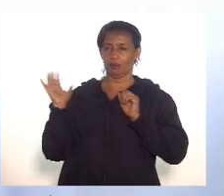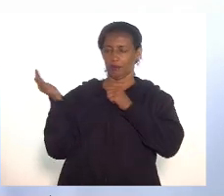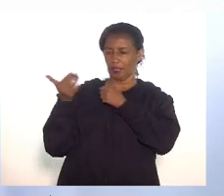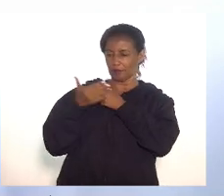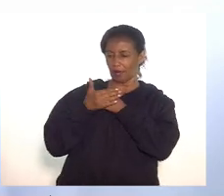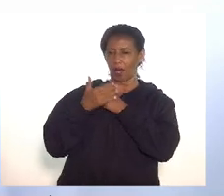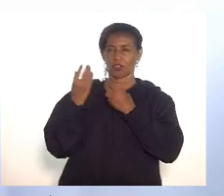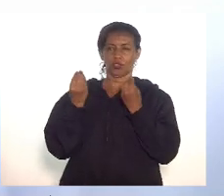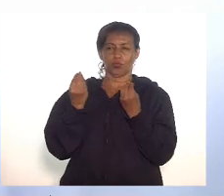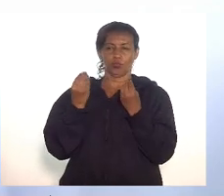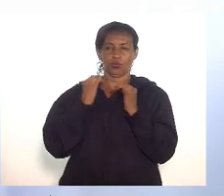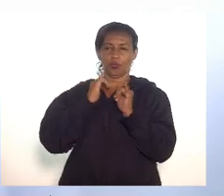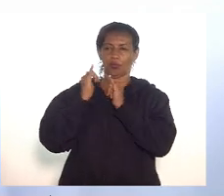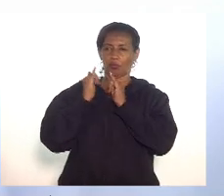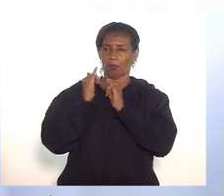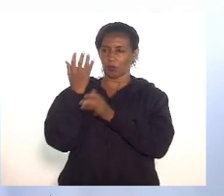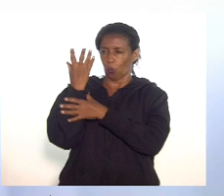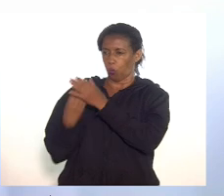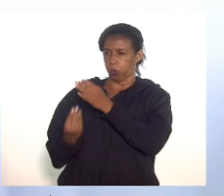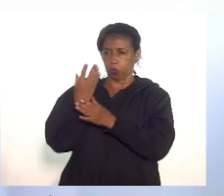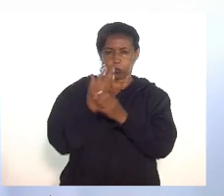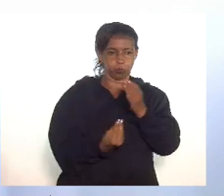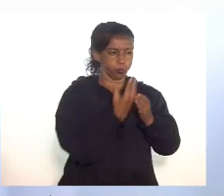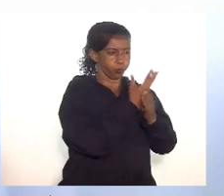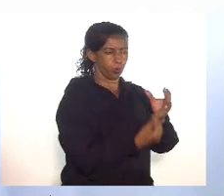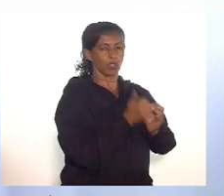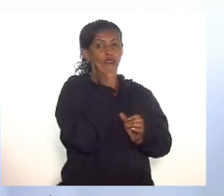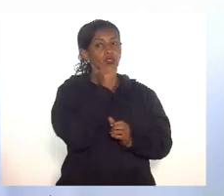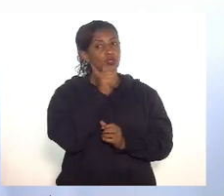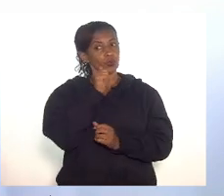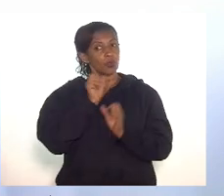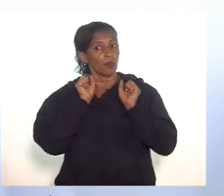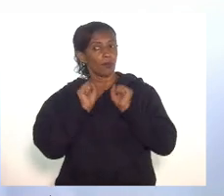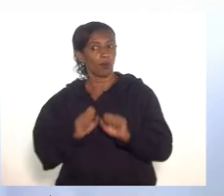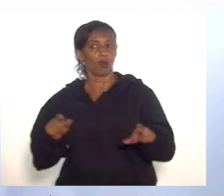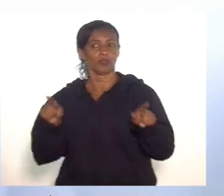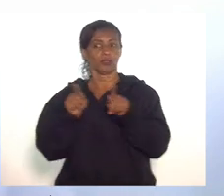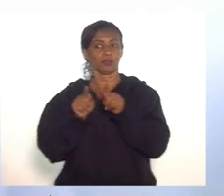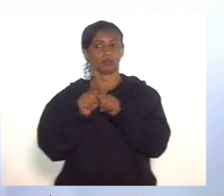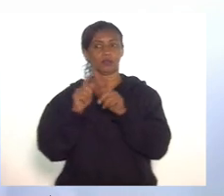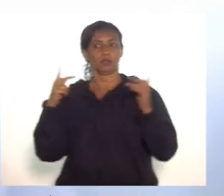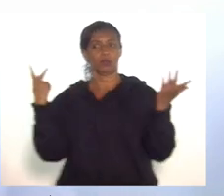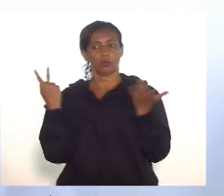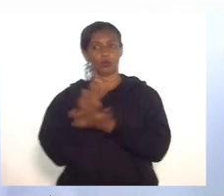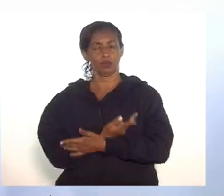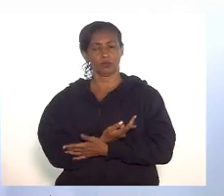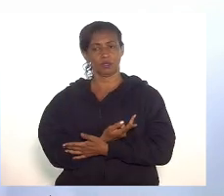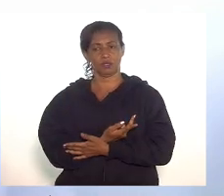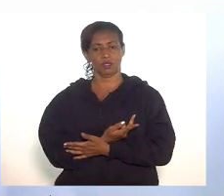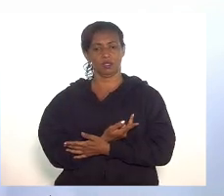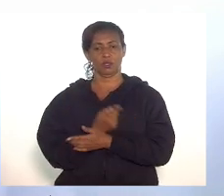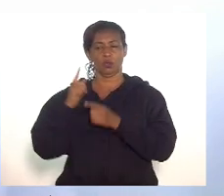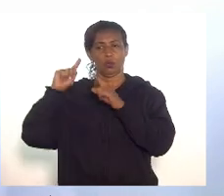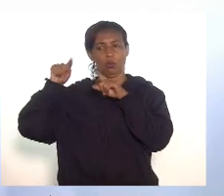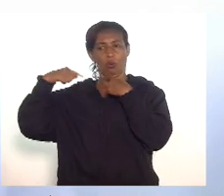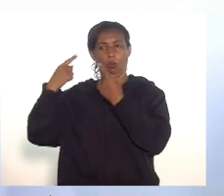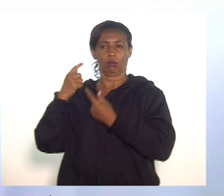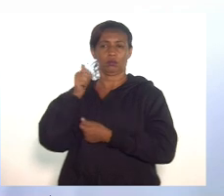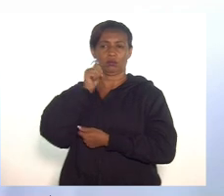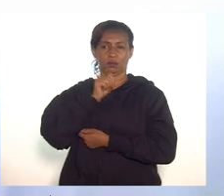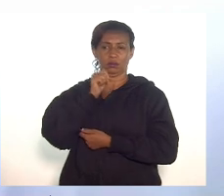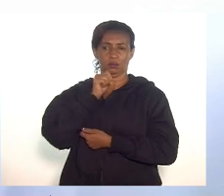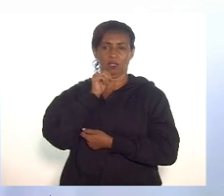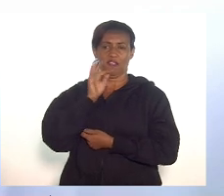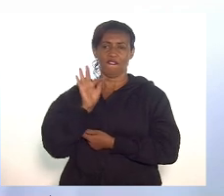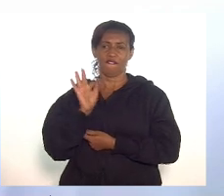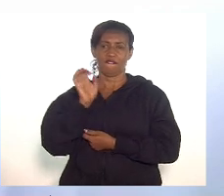notícias de desaparecimento de mulheres, podem estar acontecendo acontecendo casos de feminicídio. Isso só para